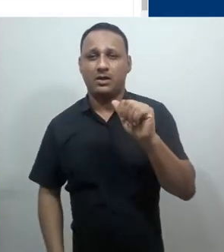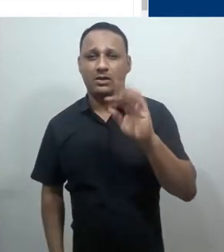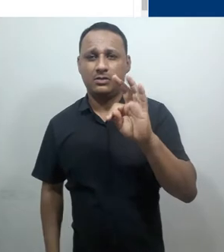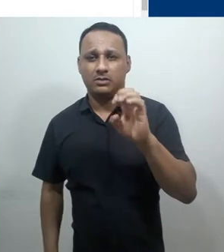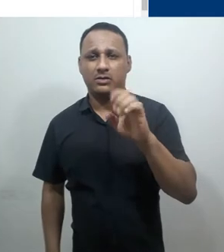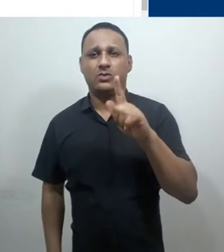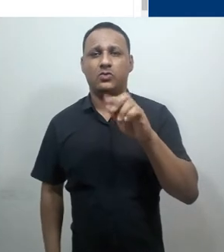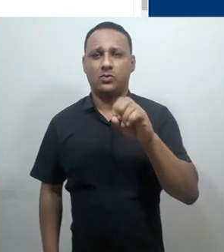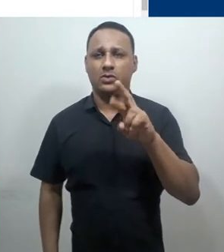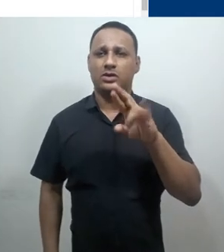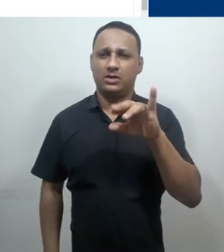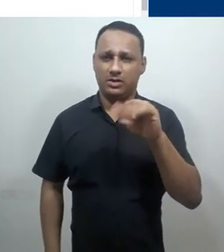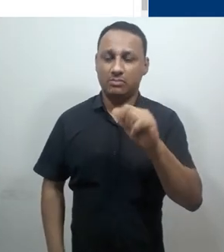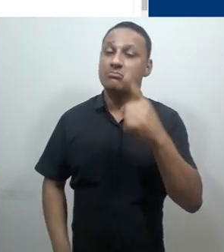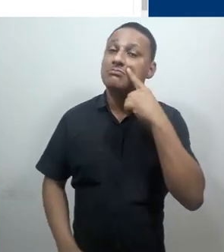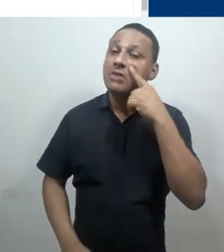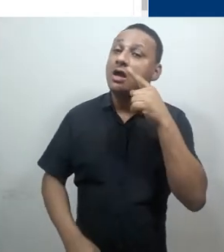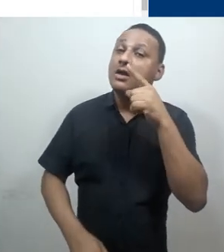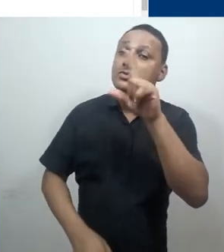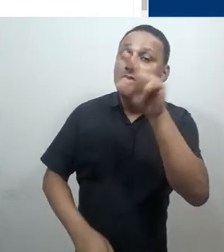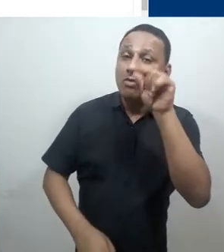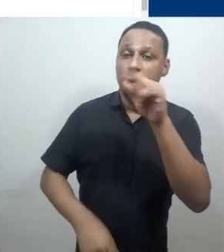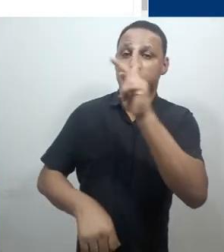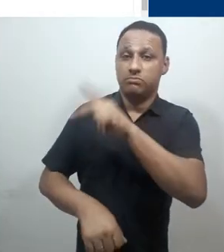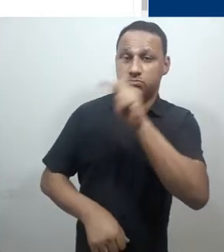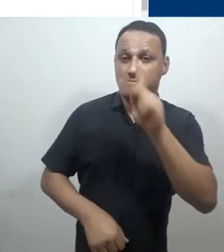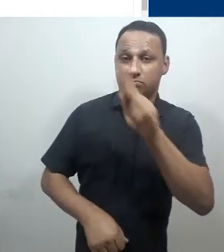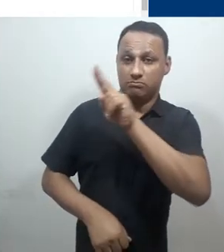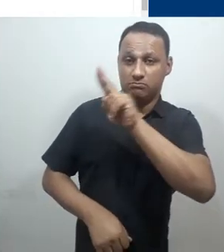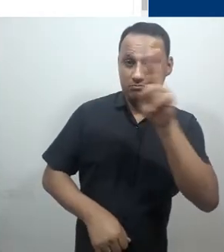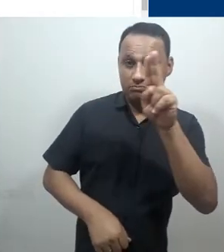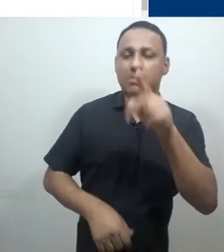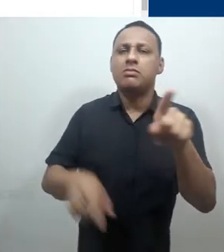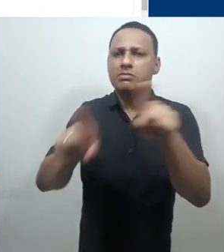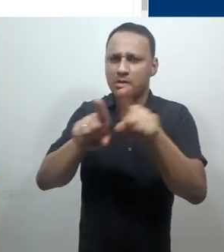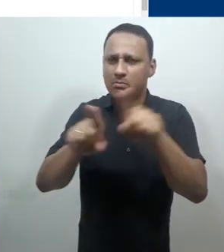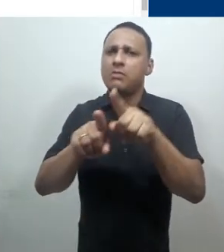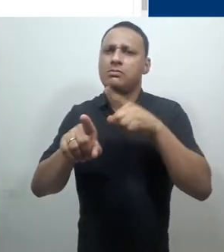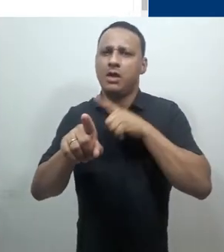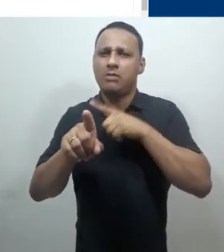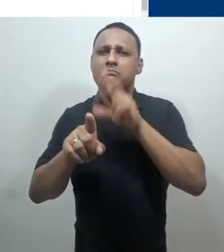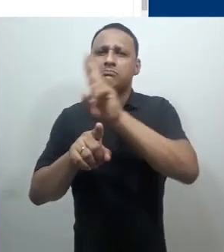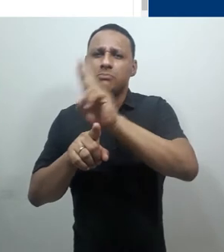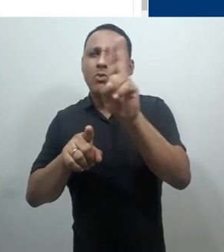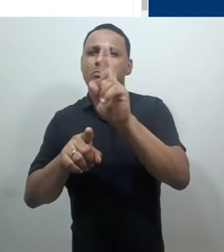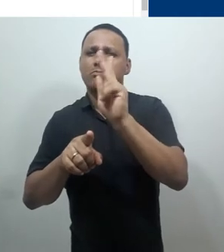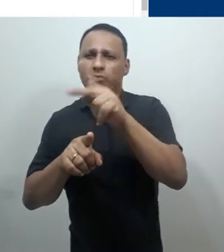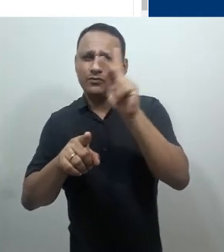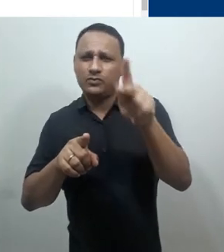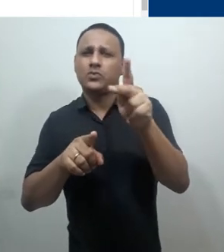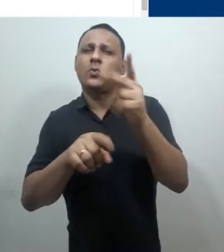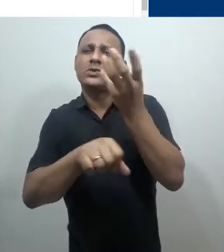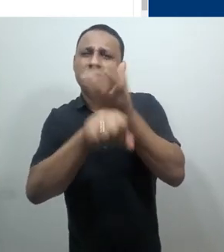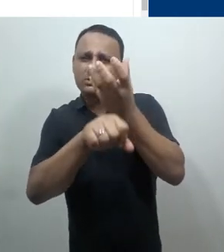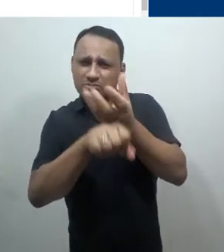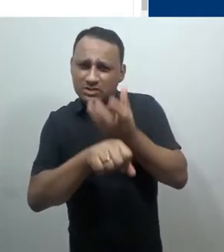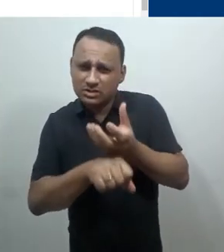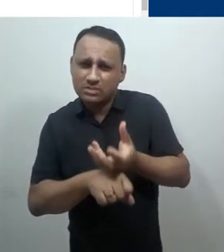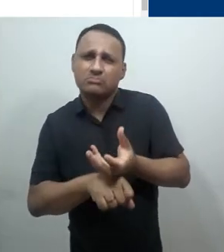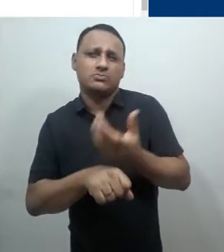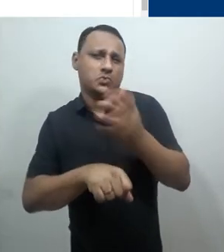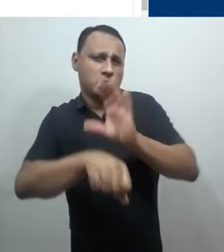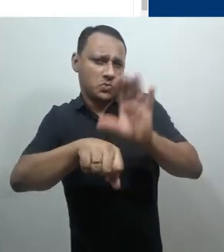Localizamos a disciplina, trilha de aprendizado do professor, e reparem que abaixo eu tenho a descrição dos professores desse